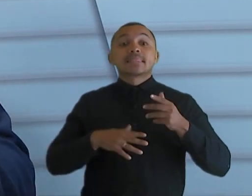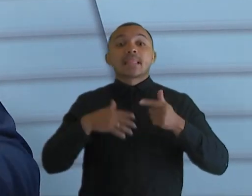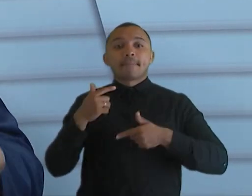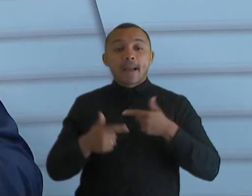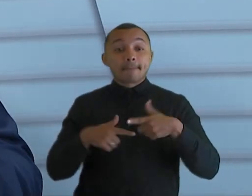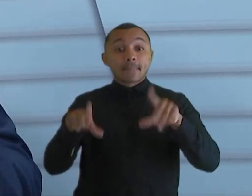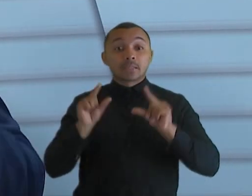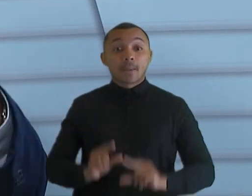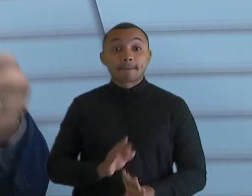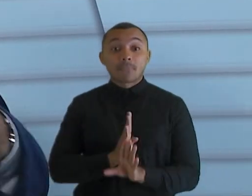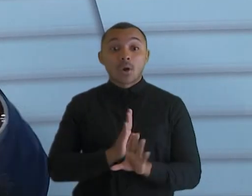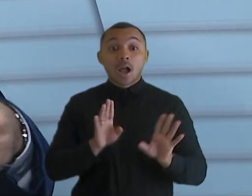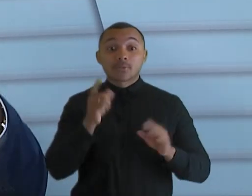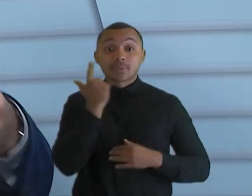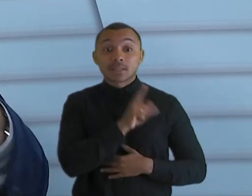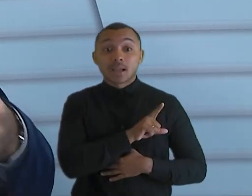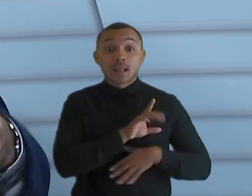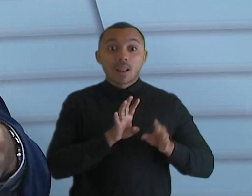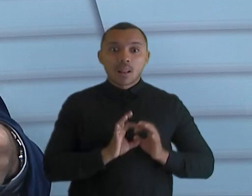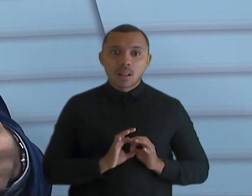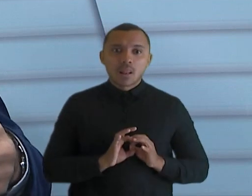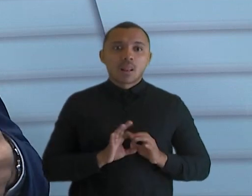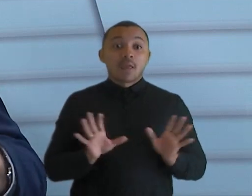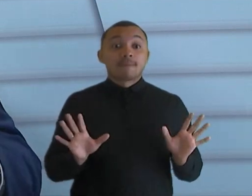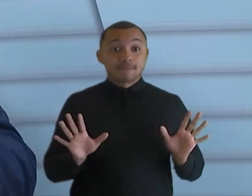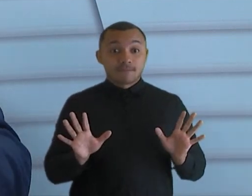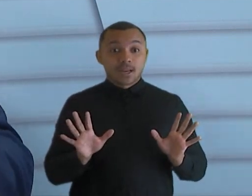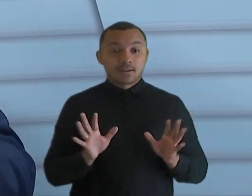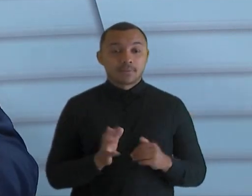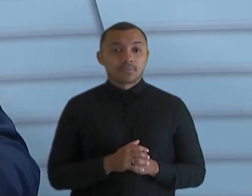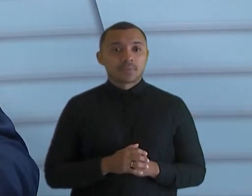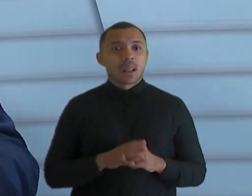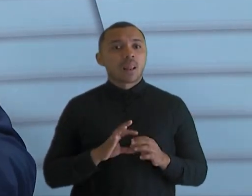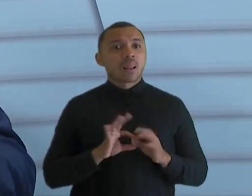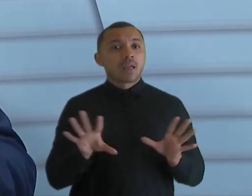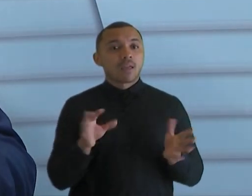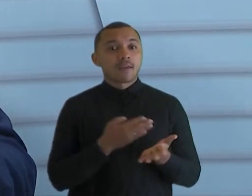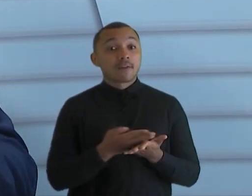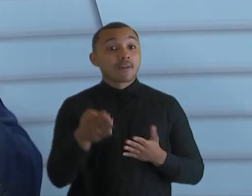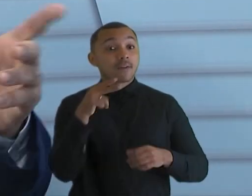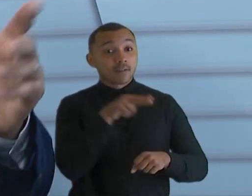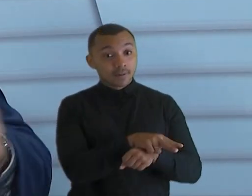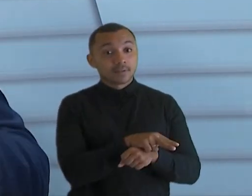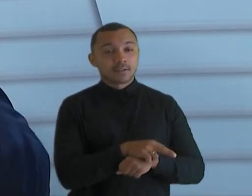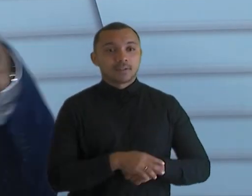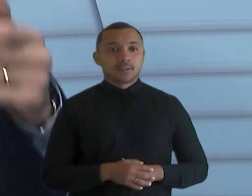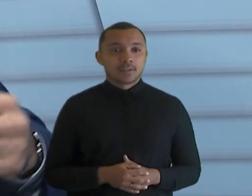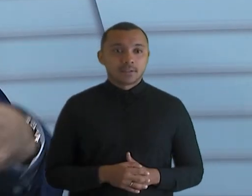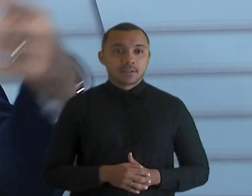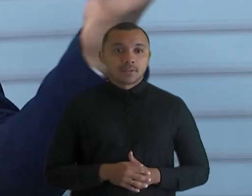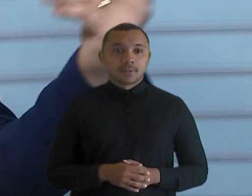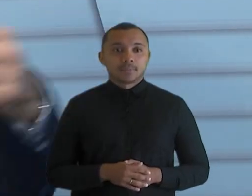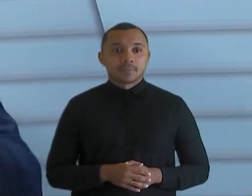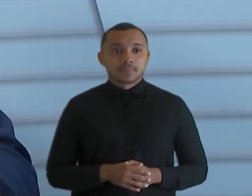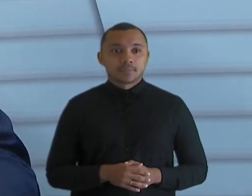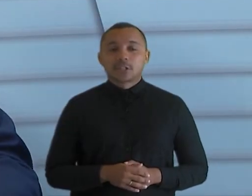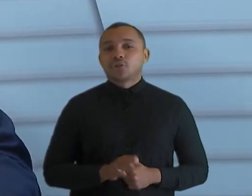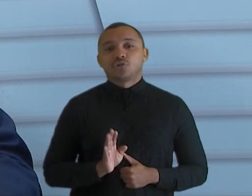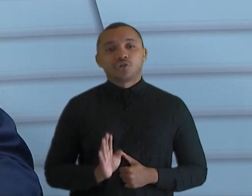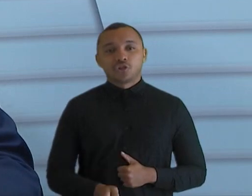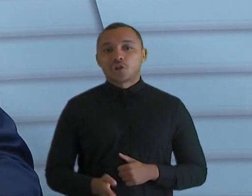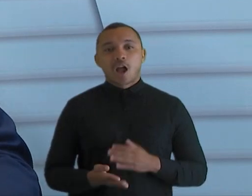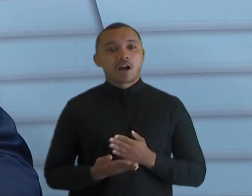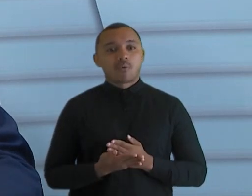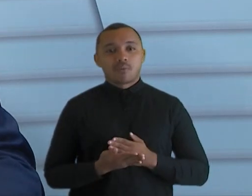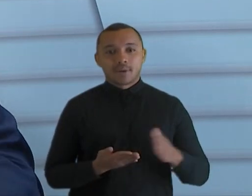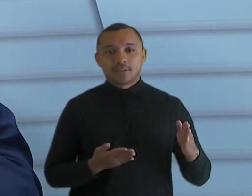para que ele fique livre de tarefas mais rotineiras e possa ir para fiscalização, possa ir em campo. Então, certidão, isso já é feito automático